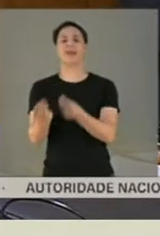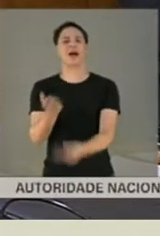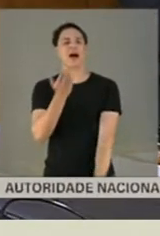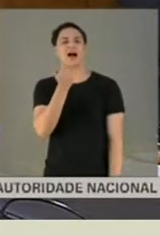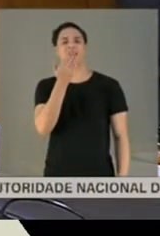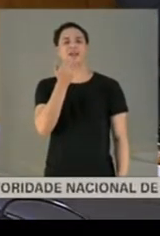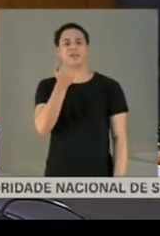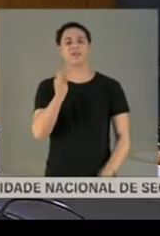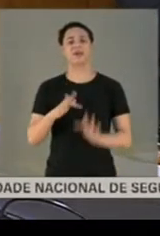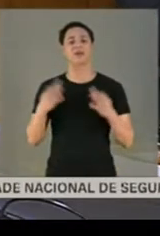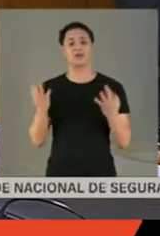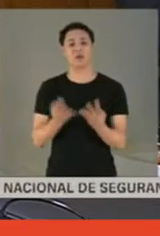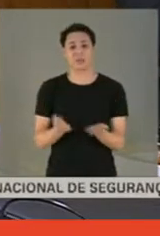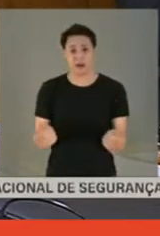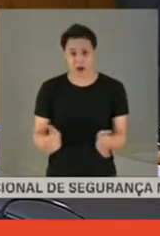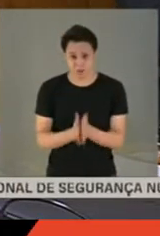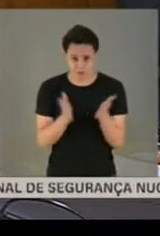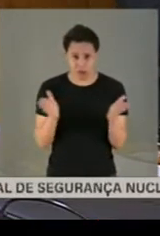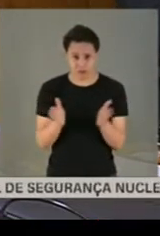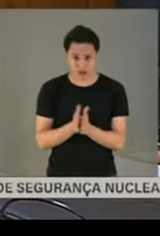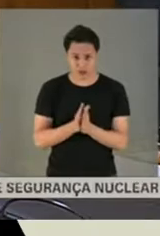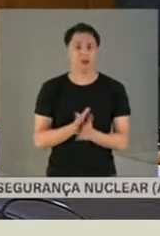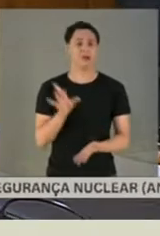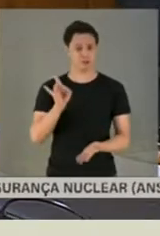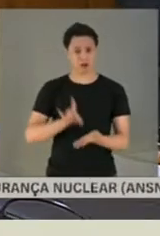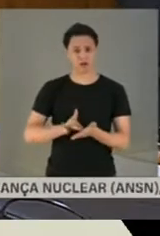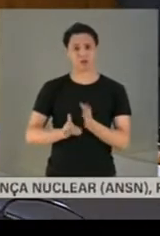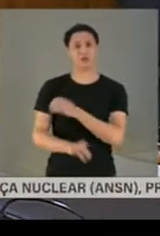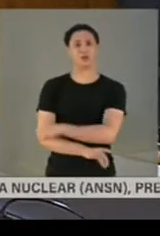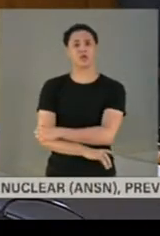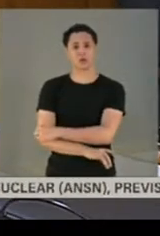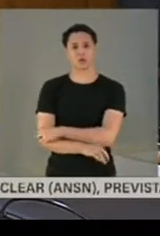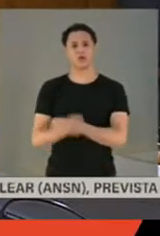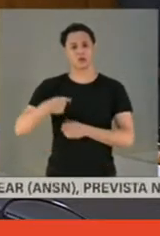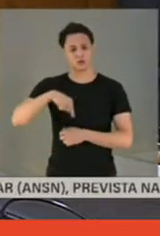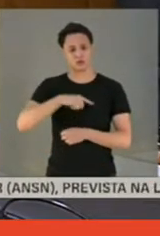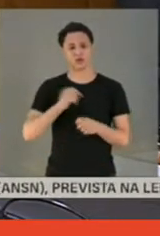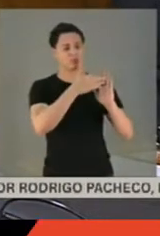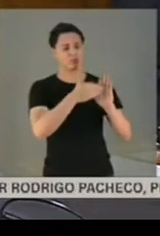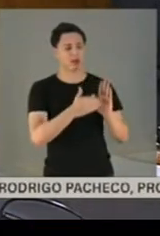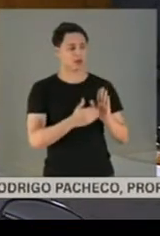fizemos campanhas solidárias de alimentação.